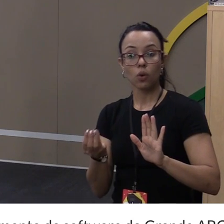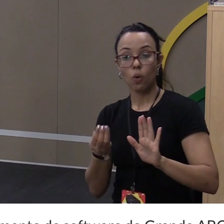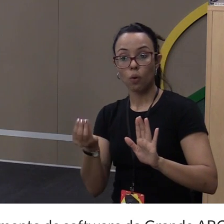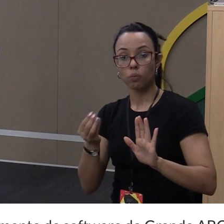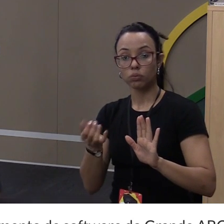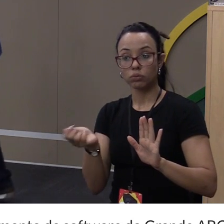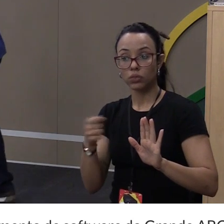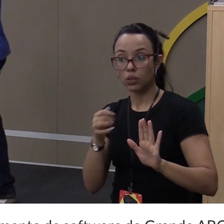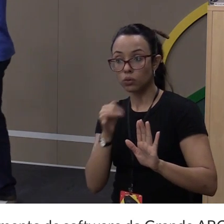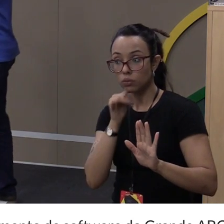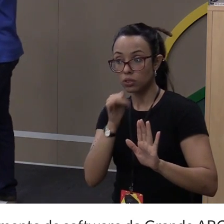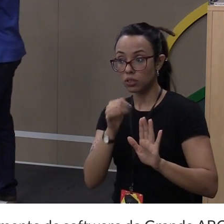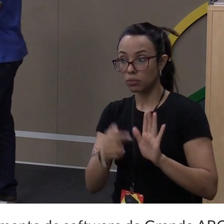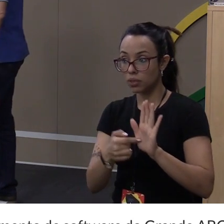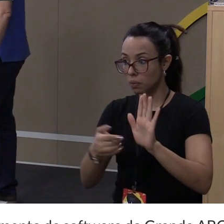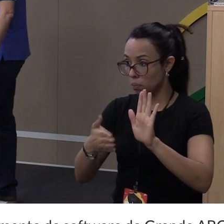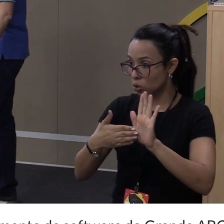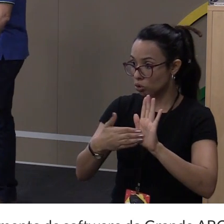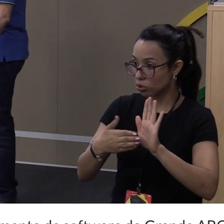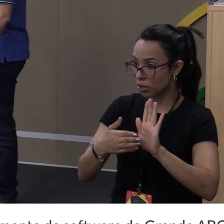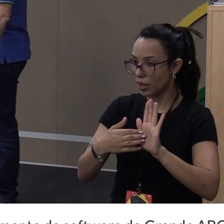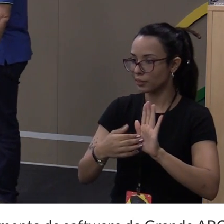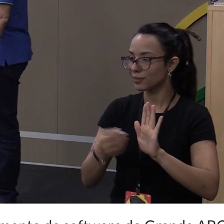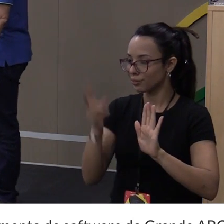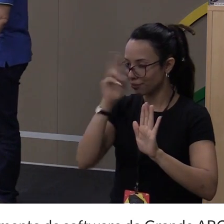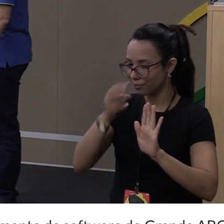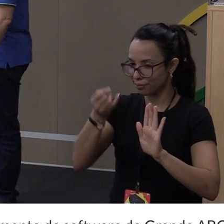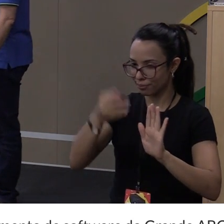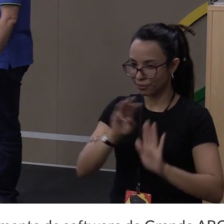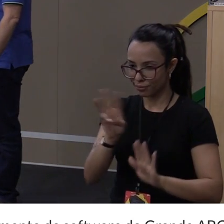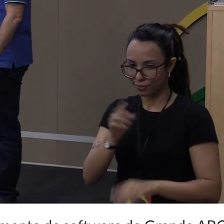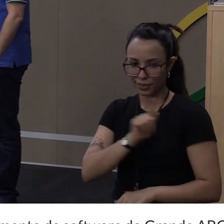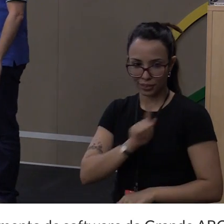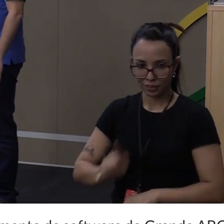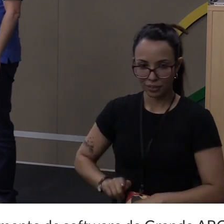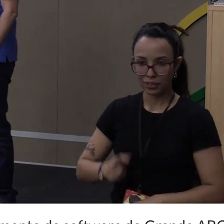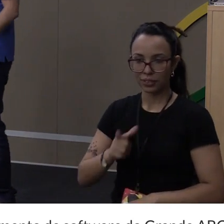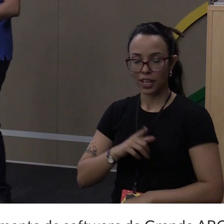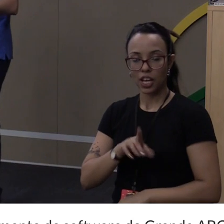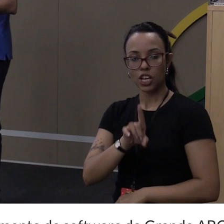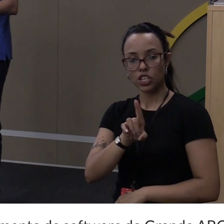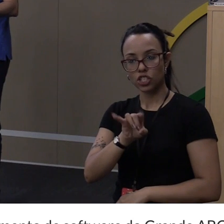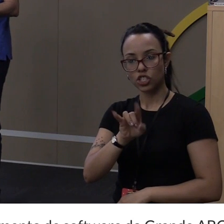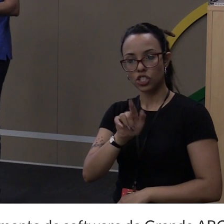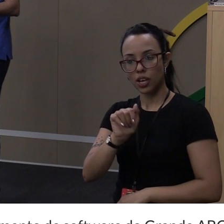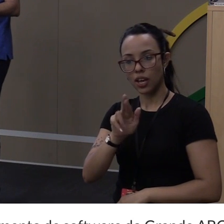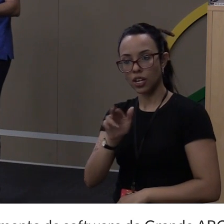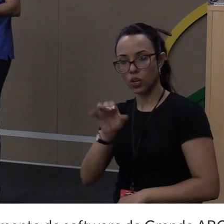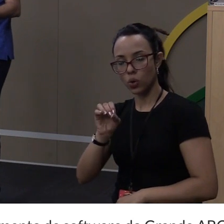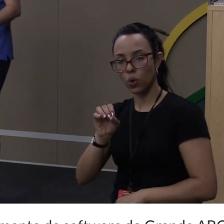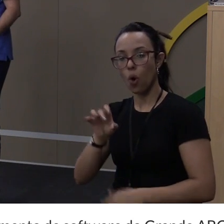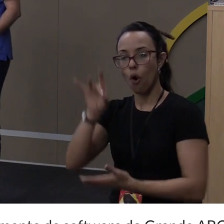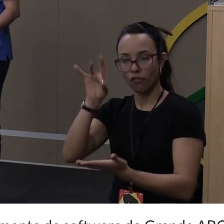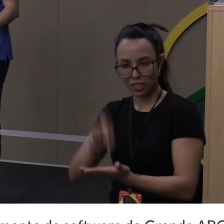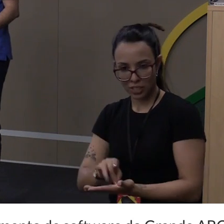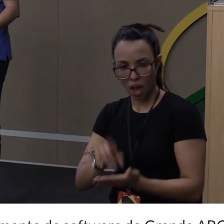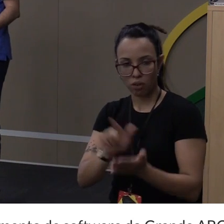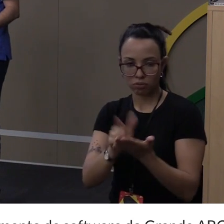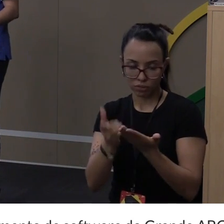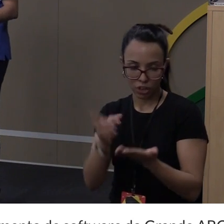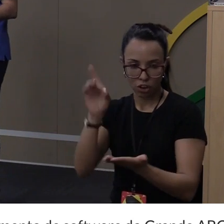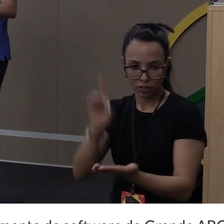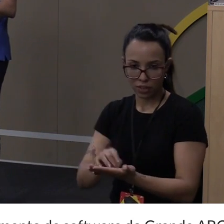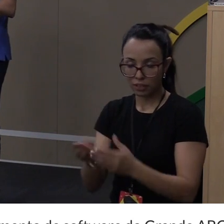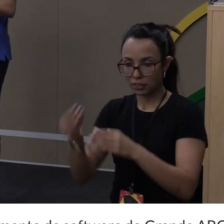tem um projeto, eu falei de dados governamentais, tem um projeto de diário oficial, que fica junto do projeto Serenata de Amor,